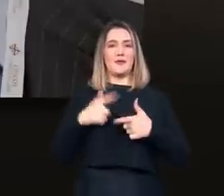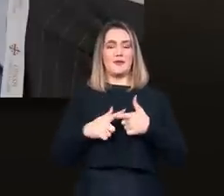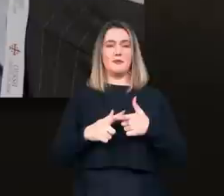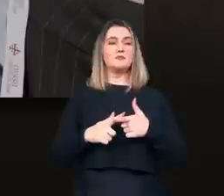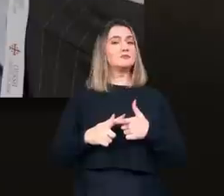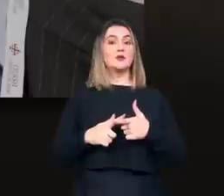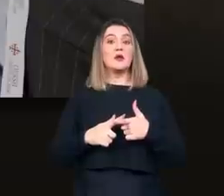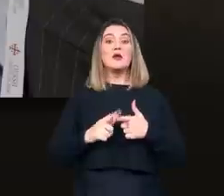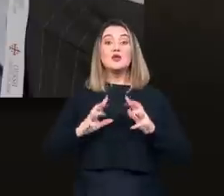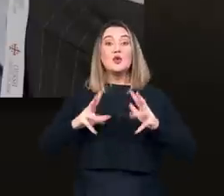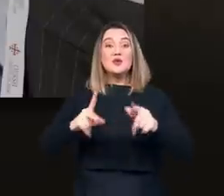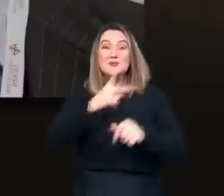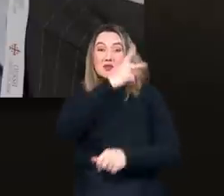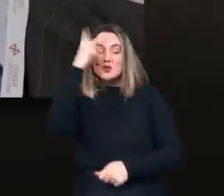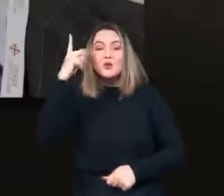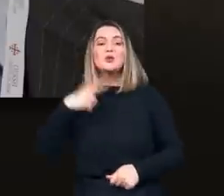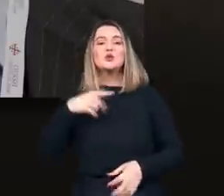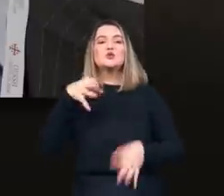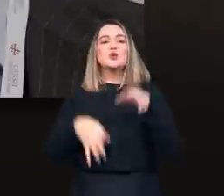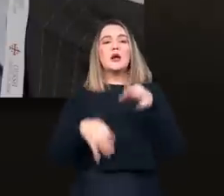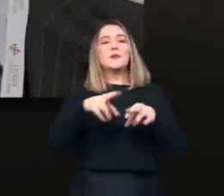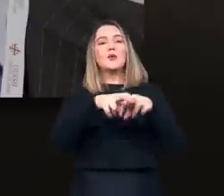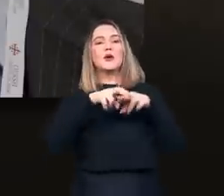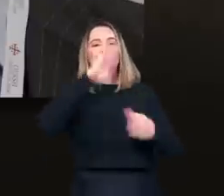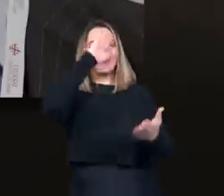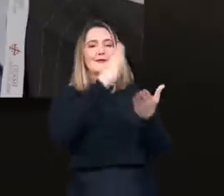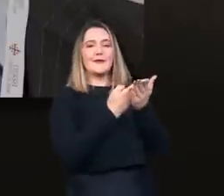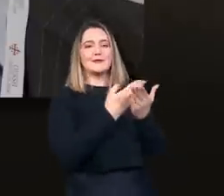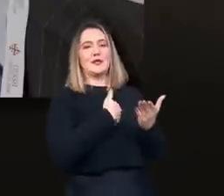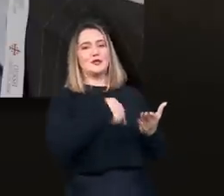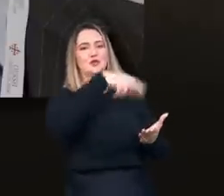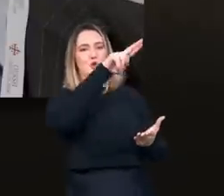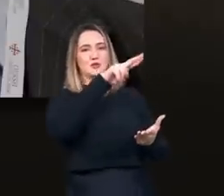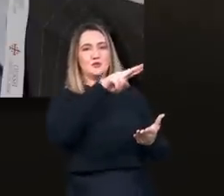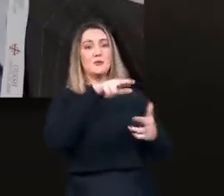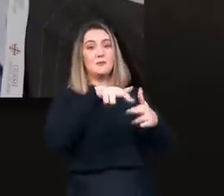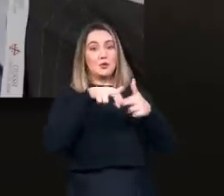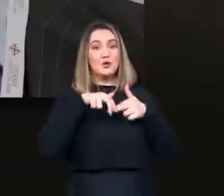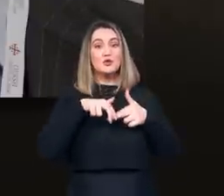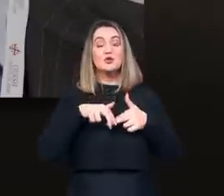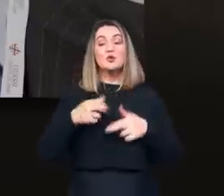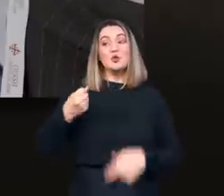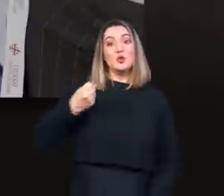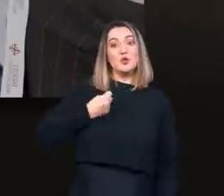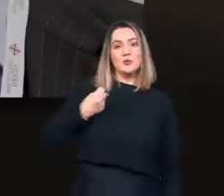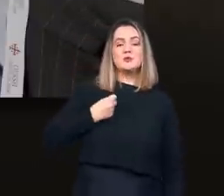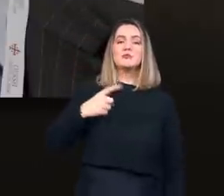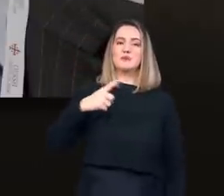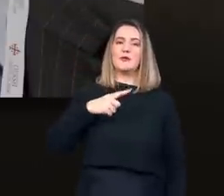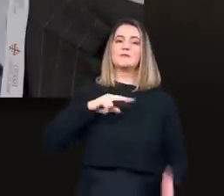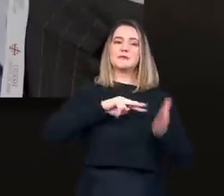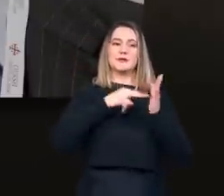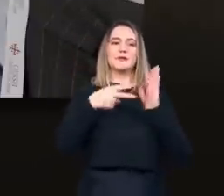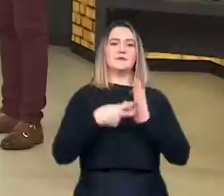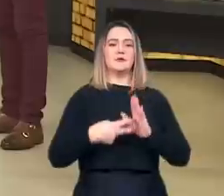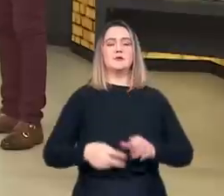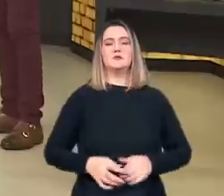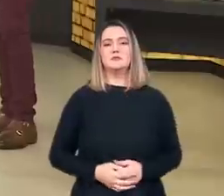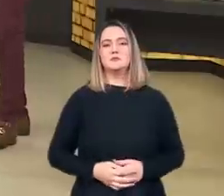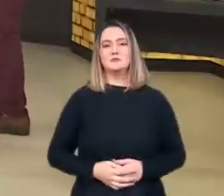Há de que pessoas foram julgadas por suas crenças religiosas. Para os historiadores, porém, os números têm significado.